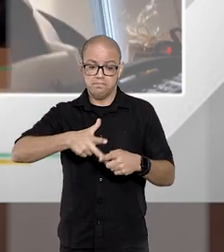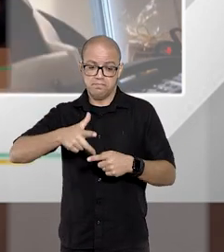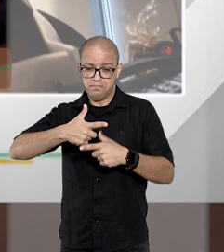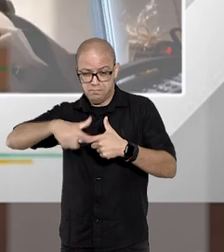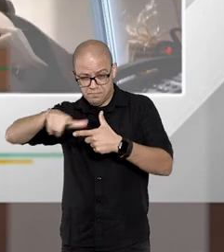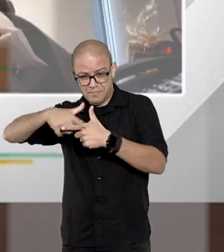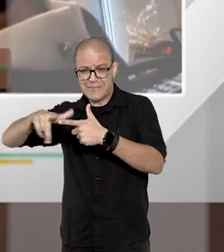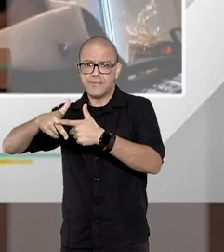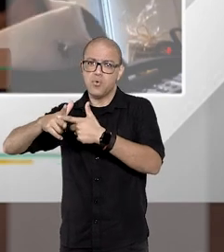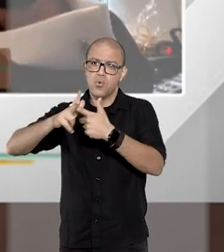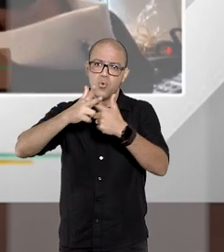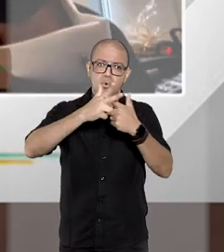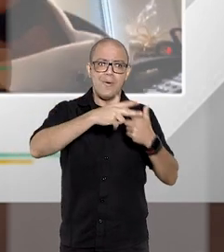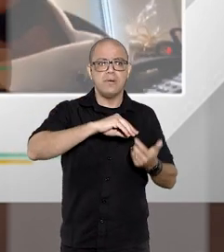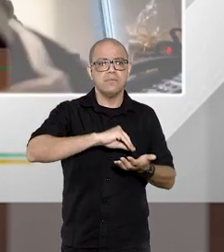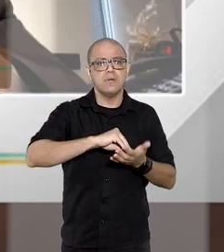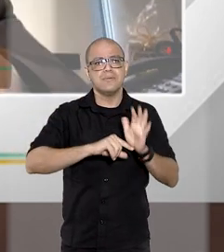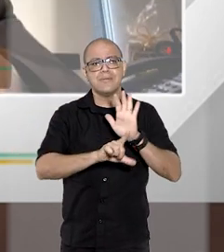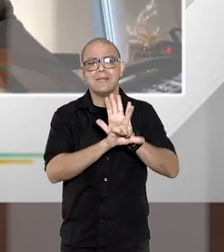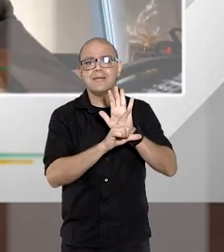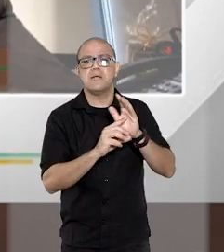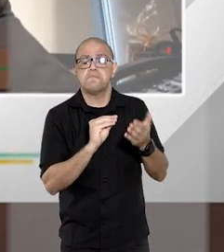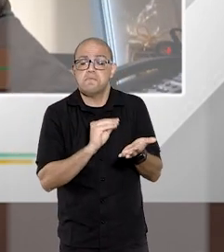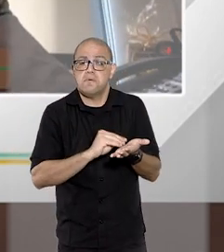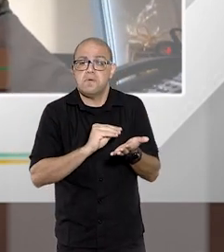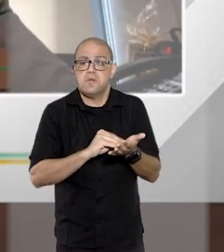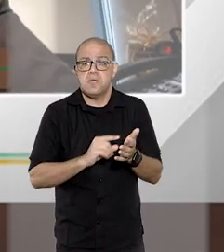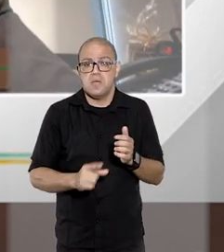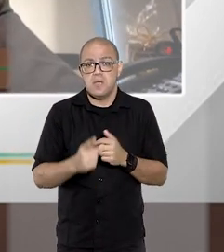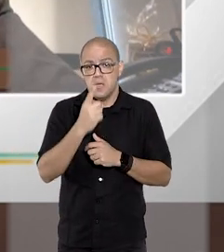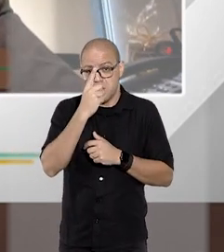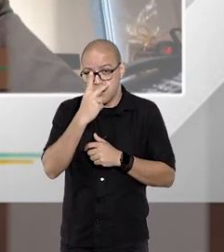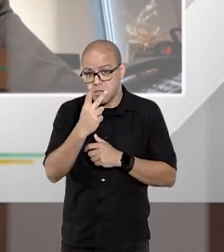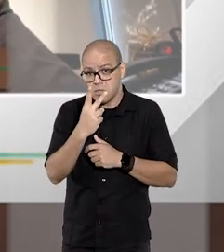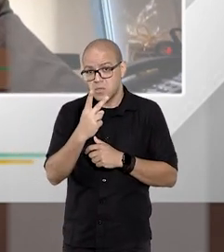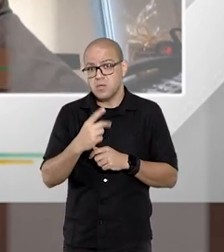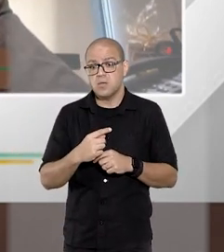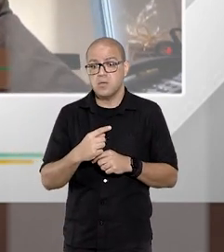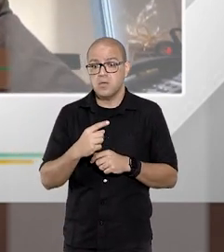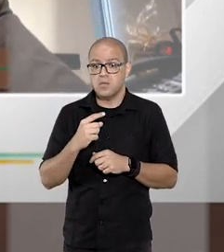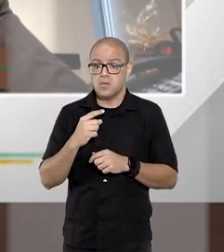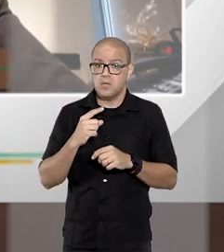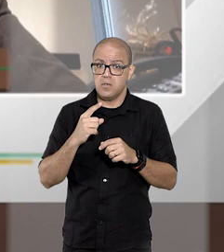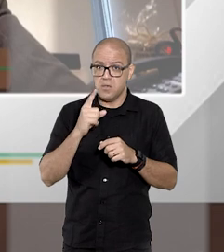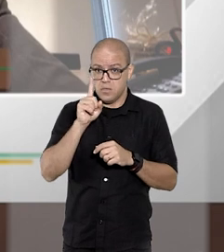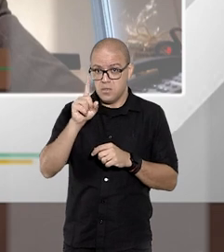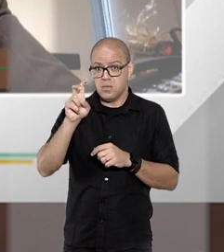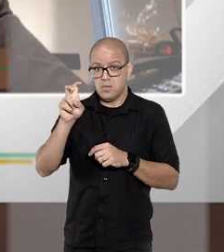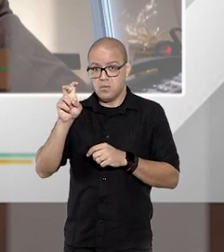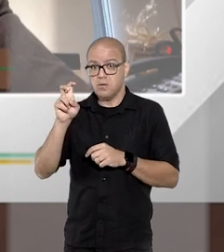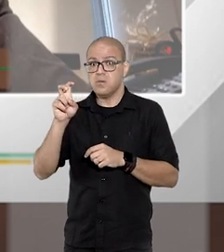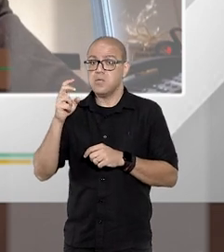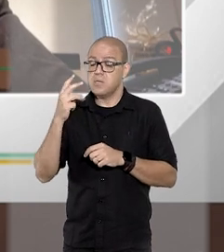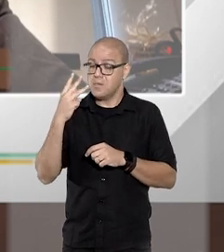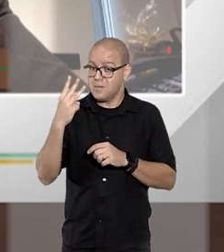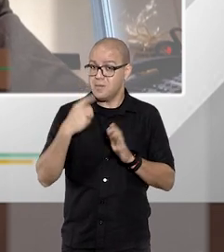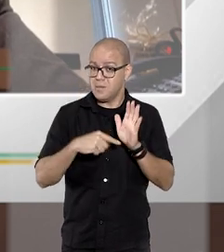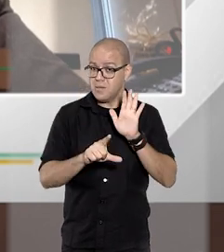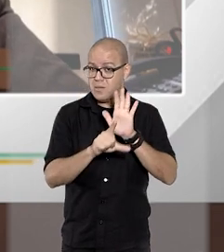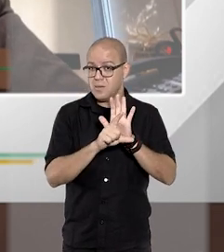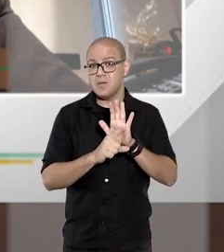os problemas de eventual lacuna legislativa na lei 12.153